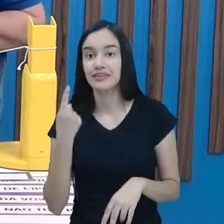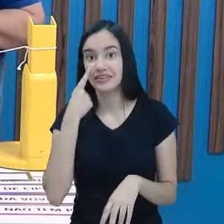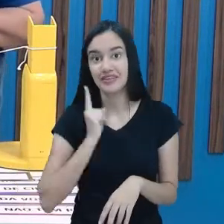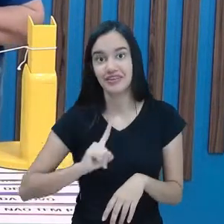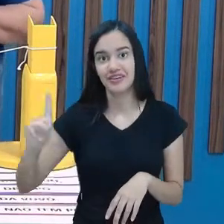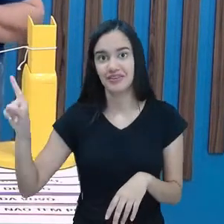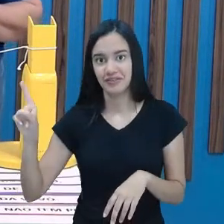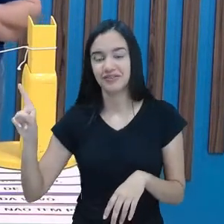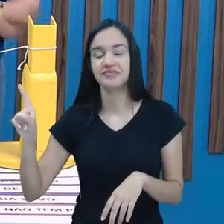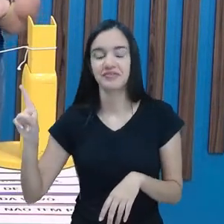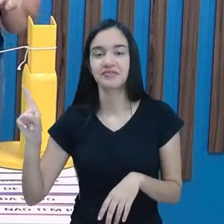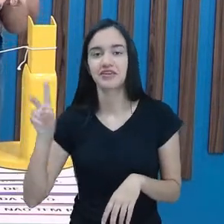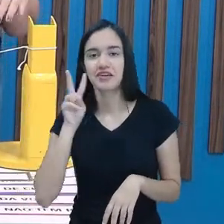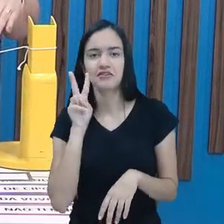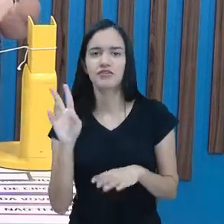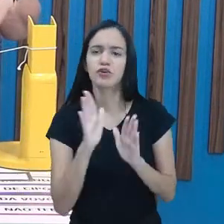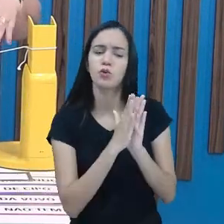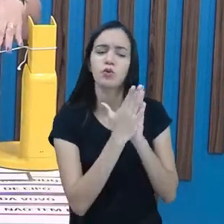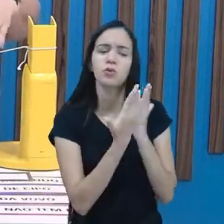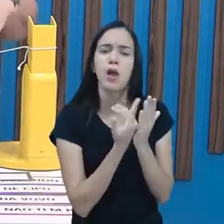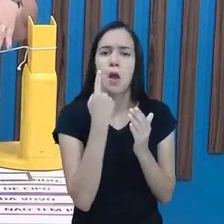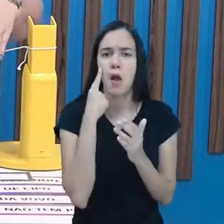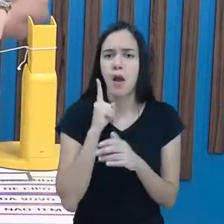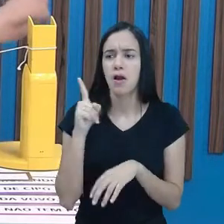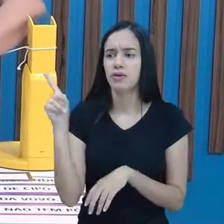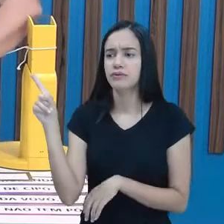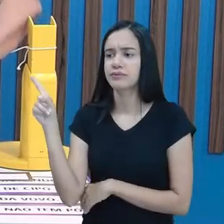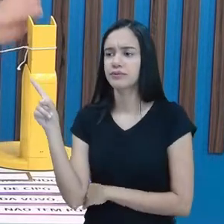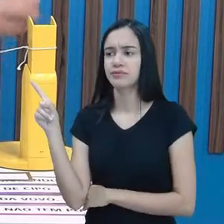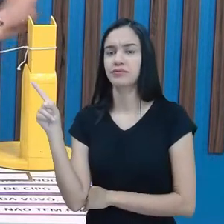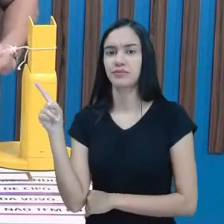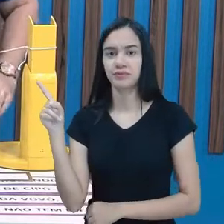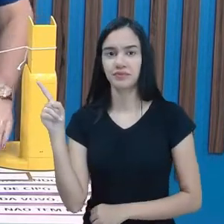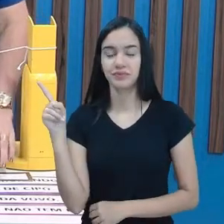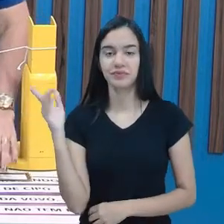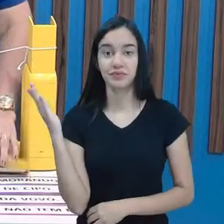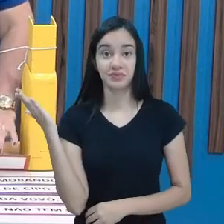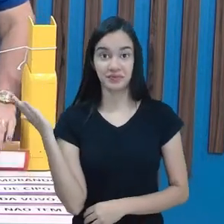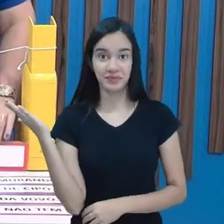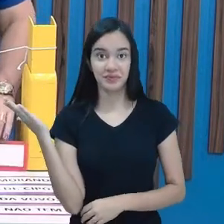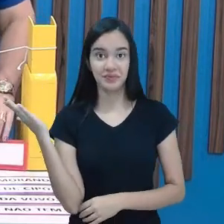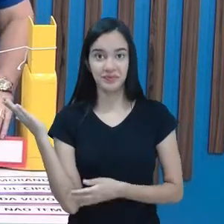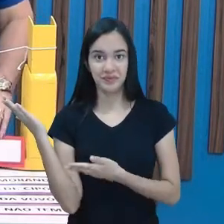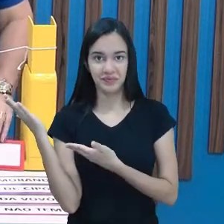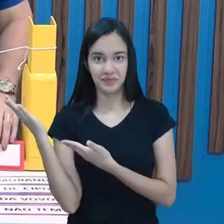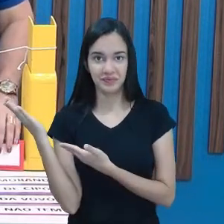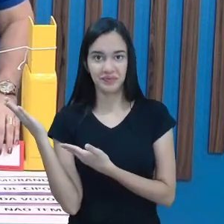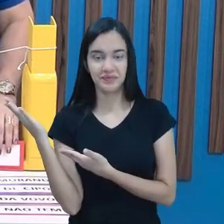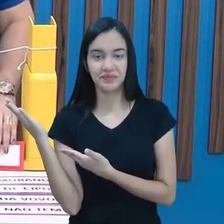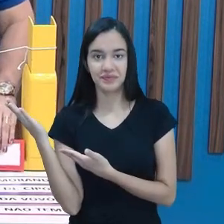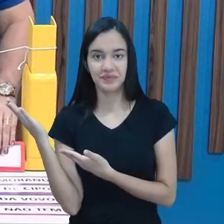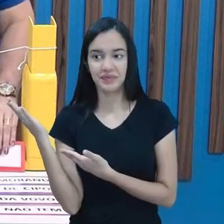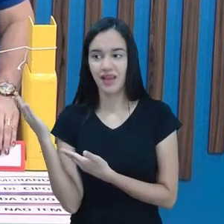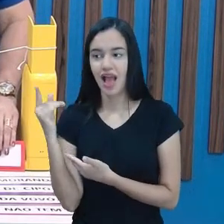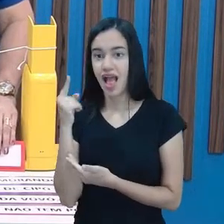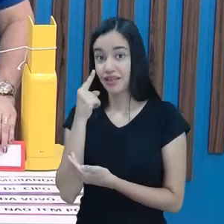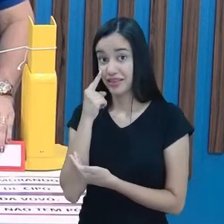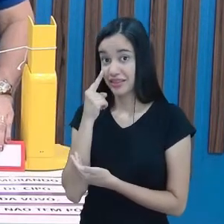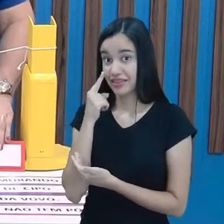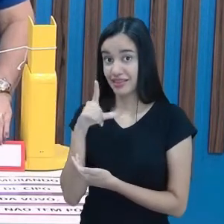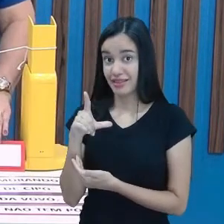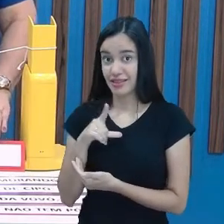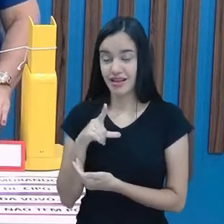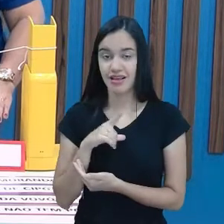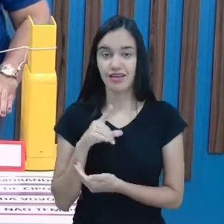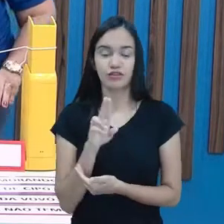livrinho das parlendas? Já viram que aqui tem parlendas, não é isso? Olha aqui o nome parlenda. E a